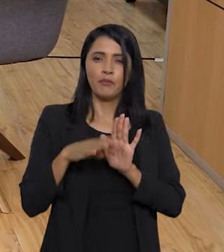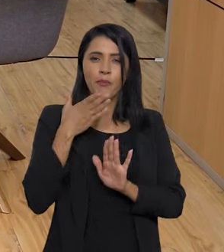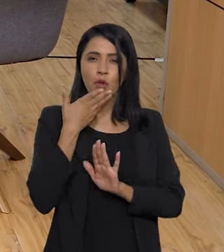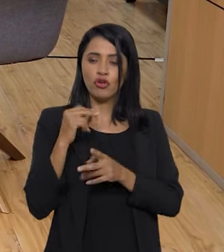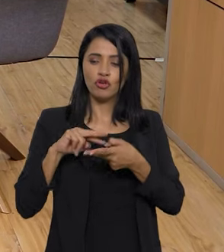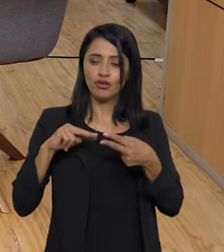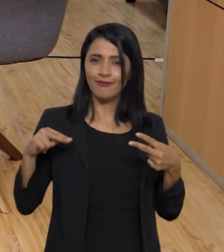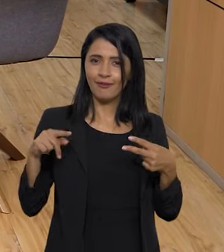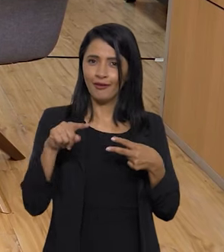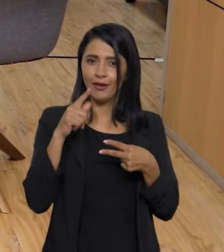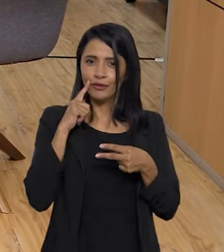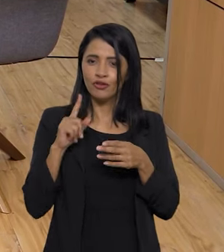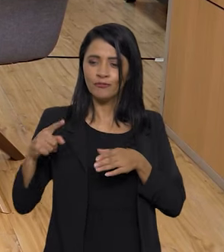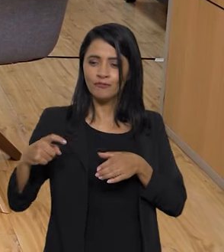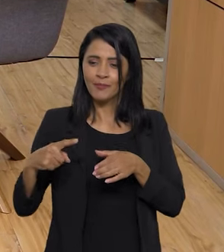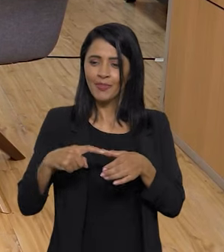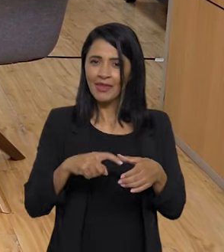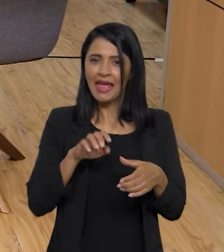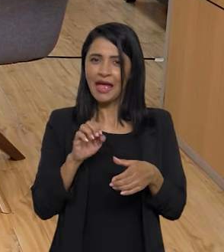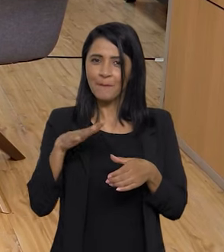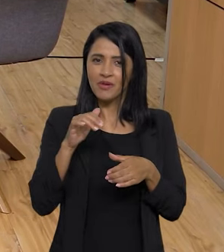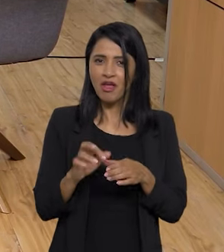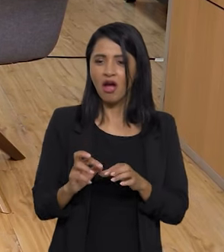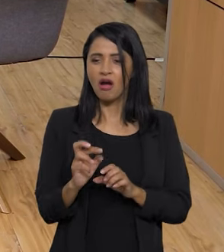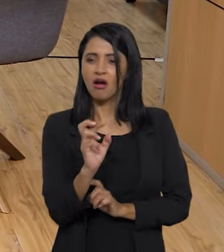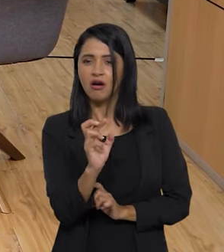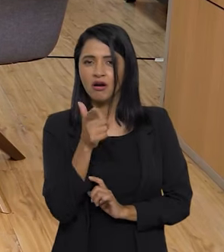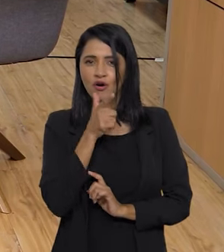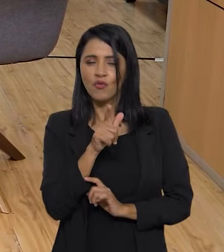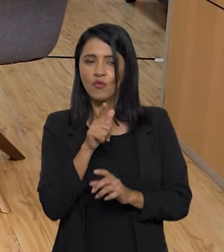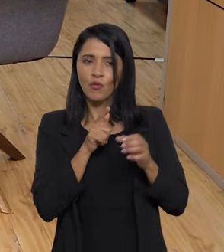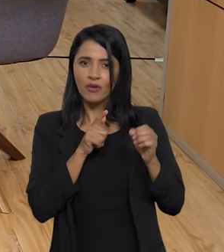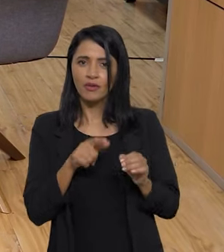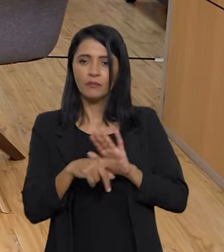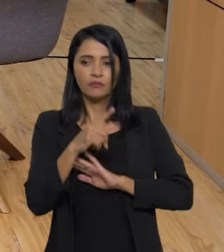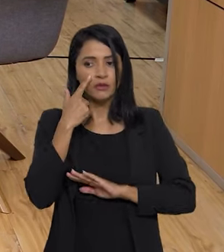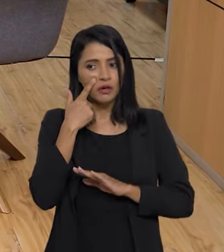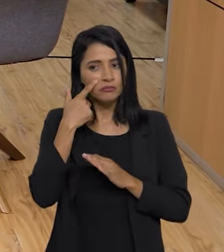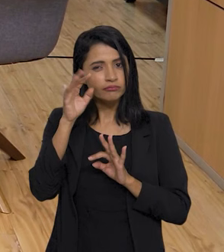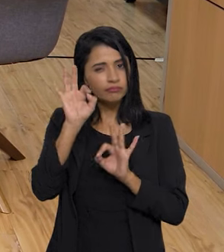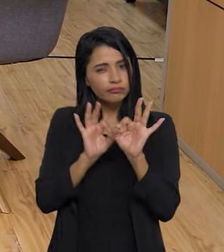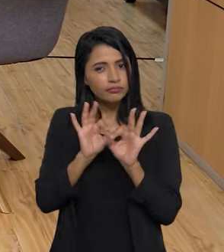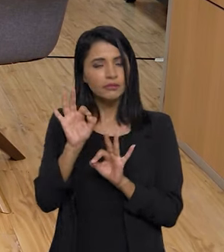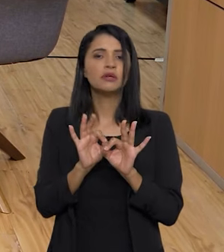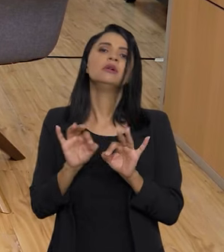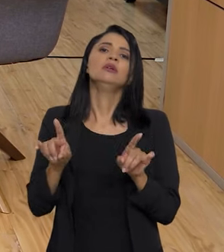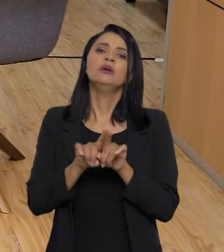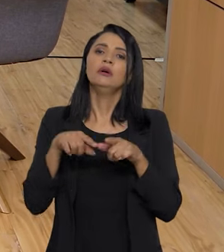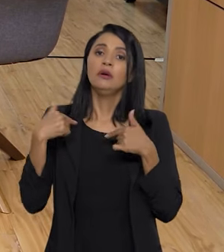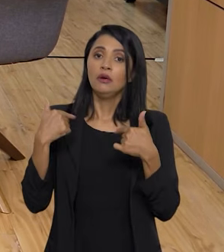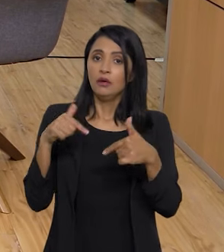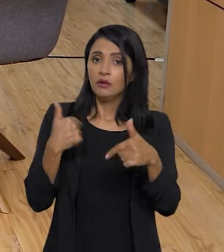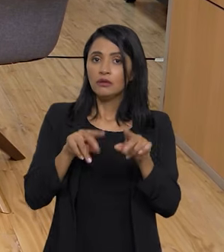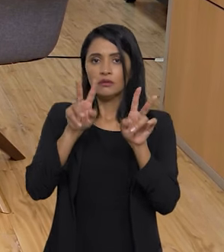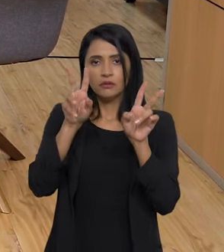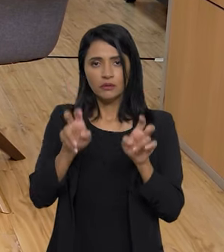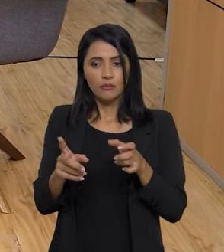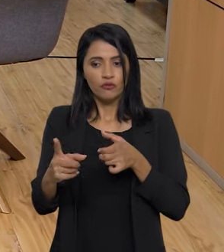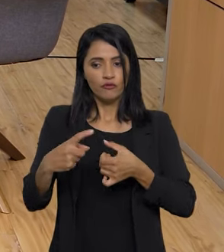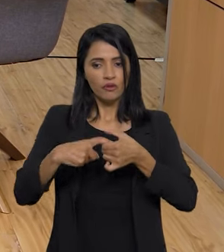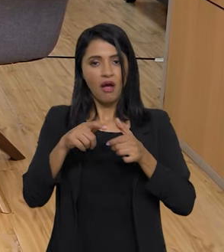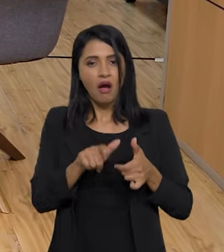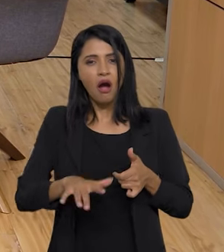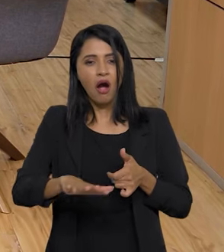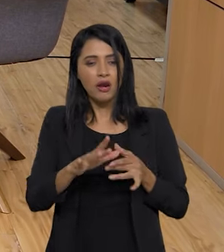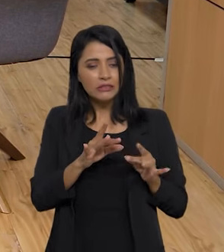melhoria genética por meio de embriões no girleiteiro. Nós estamos também trabalhando o tema